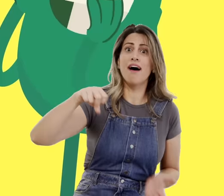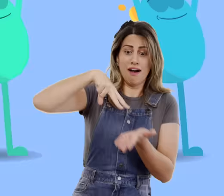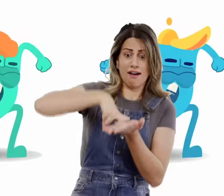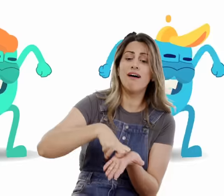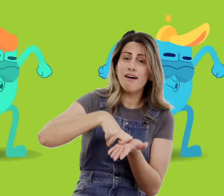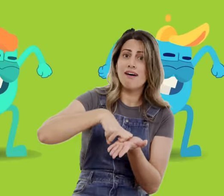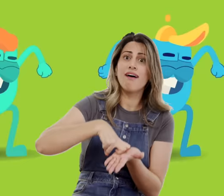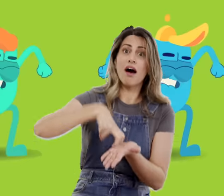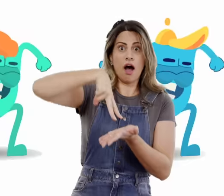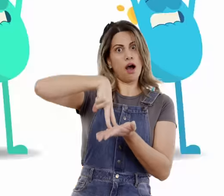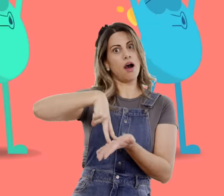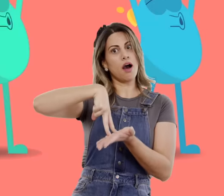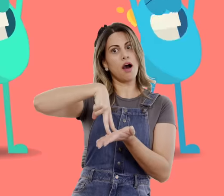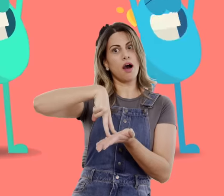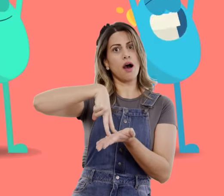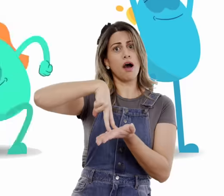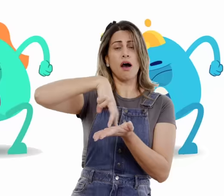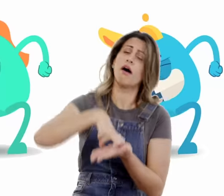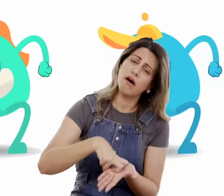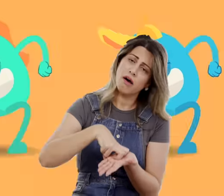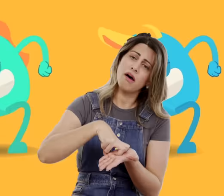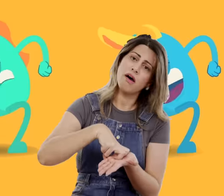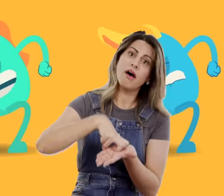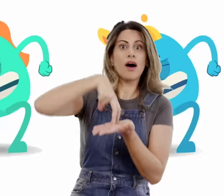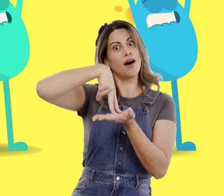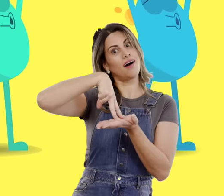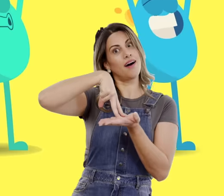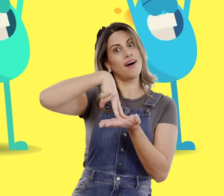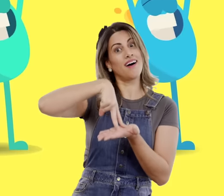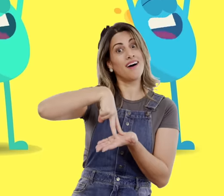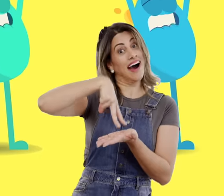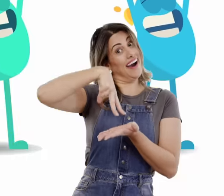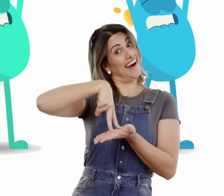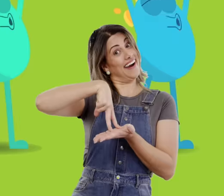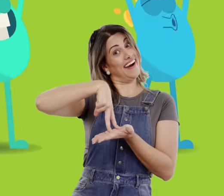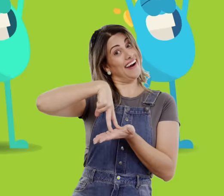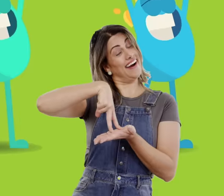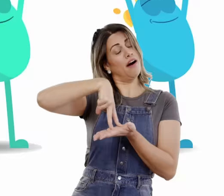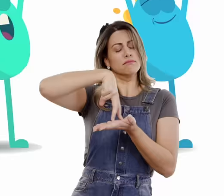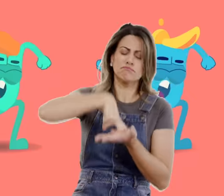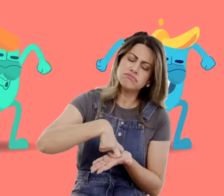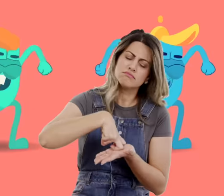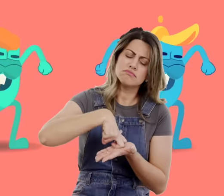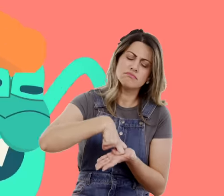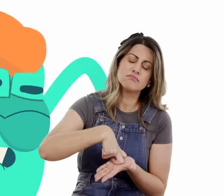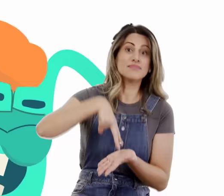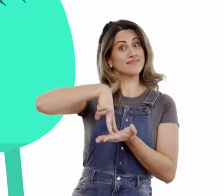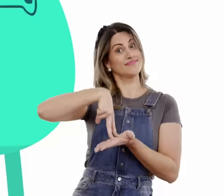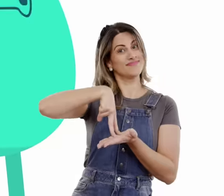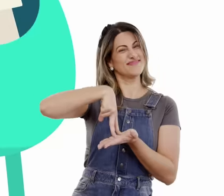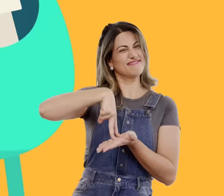Morto, vivo Morto, vivo Vivo, morto